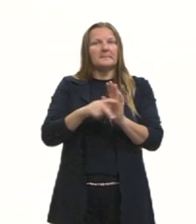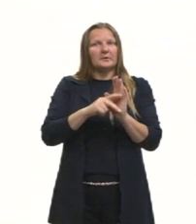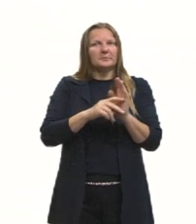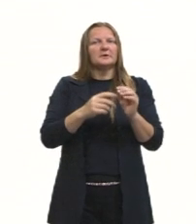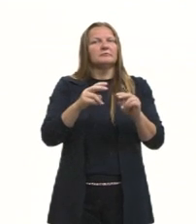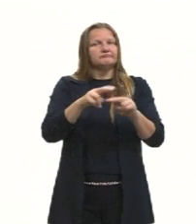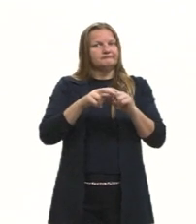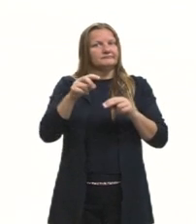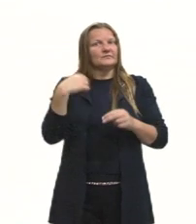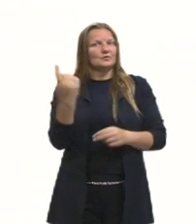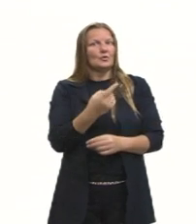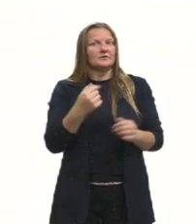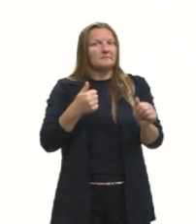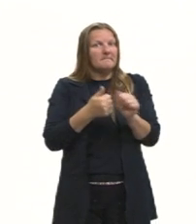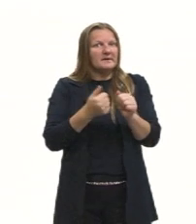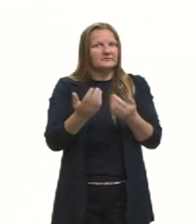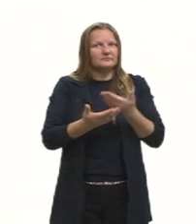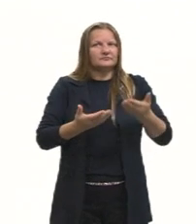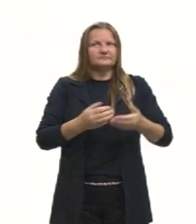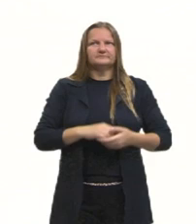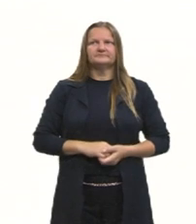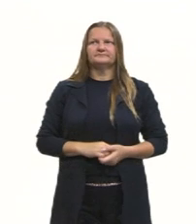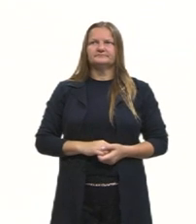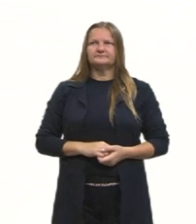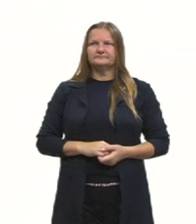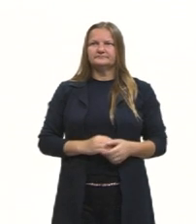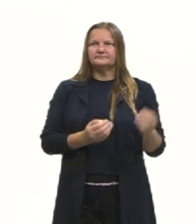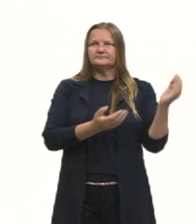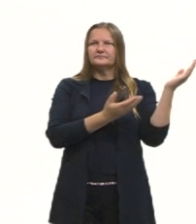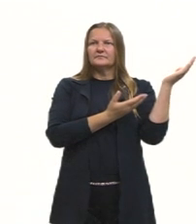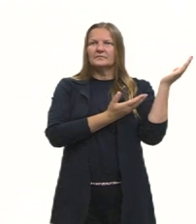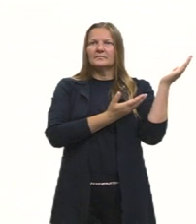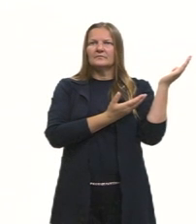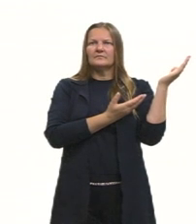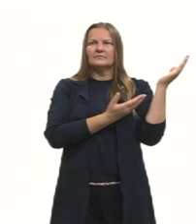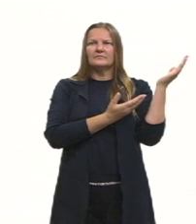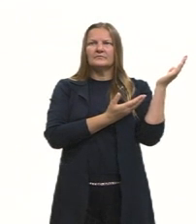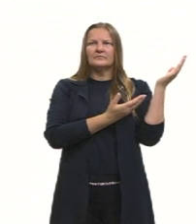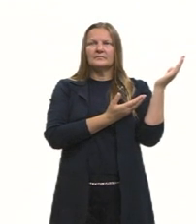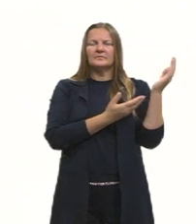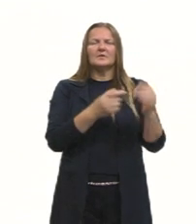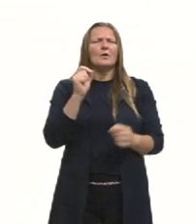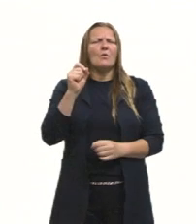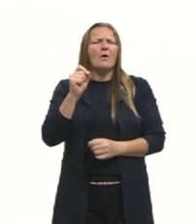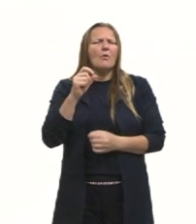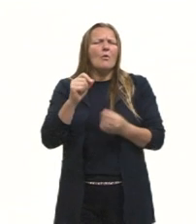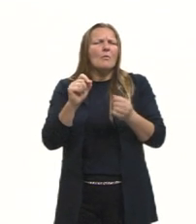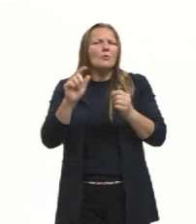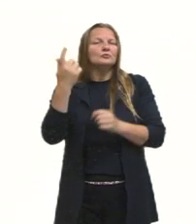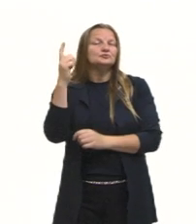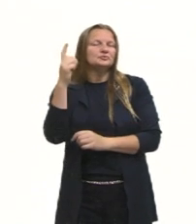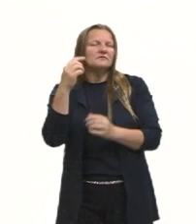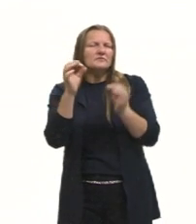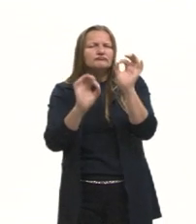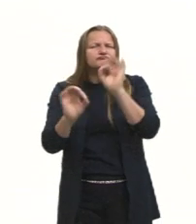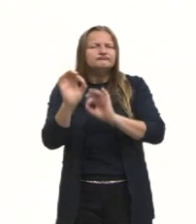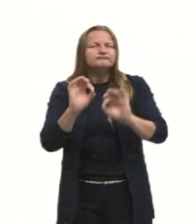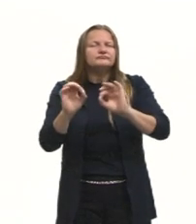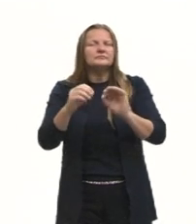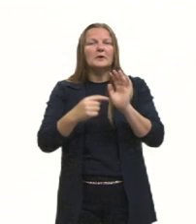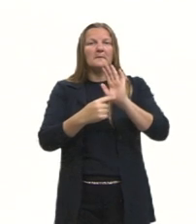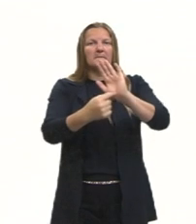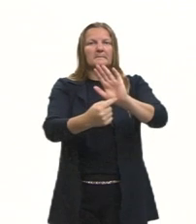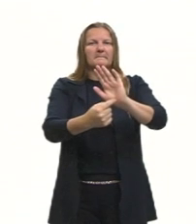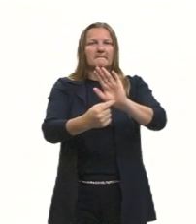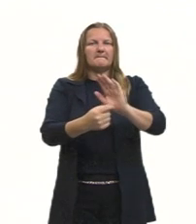dentro dessa nossa questão. Qual a feição fisiográfica gerada pelo processo tectônico apresentado? Ele